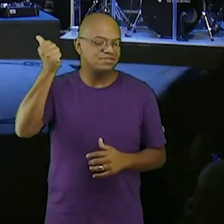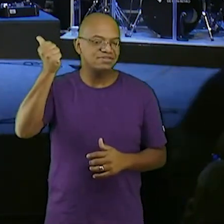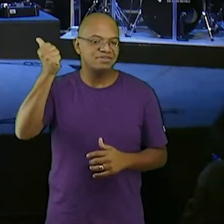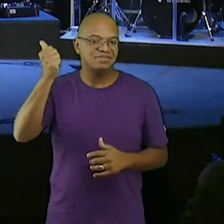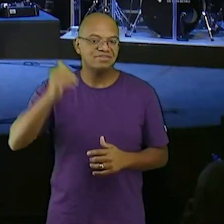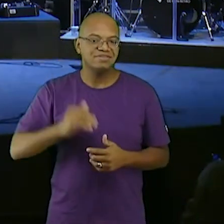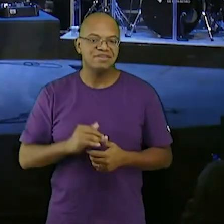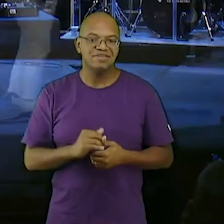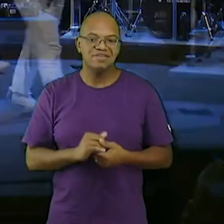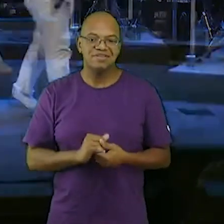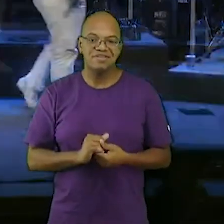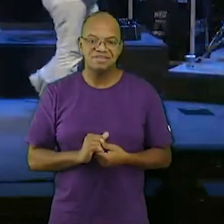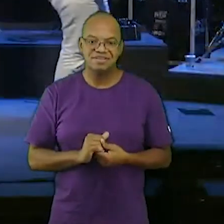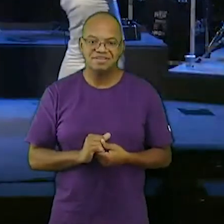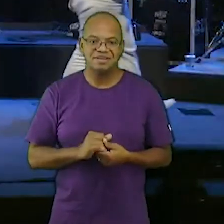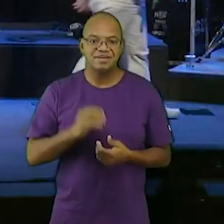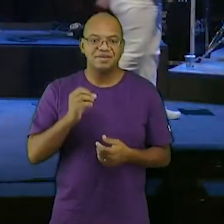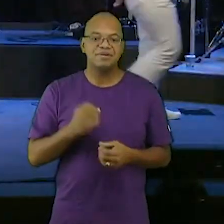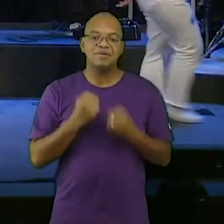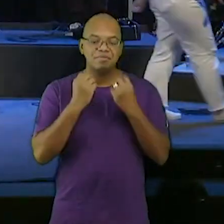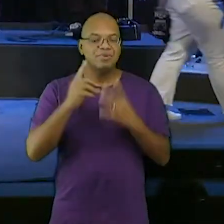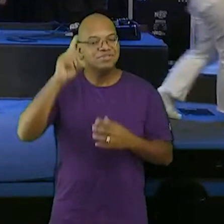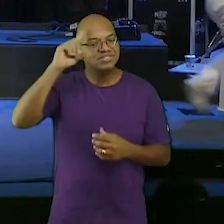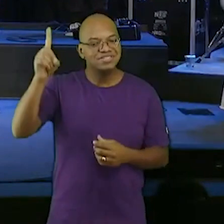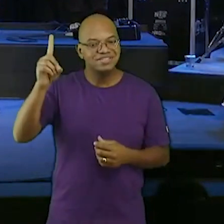bom dia bom dia